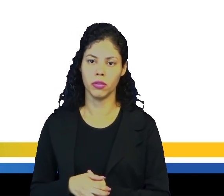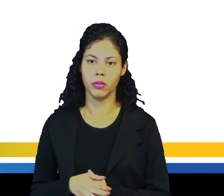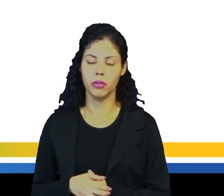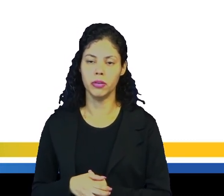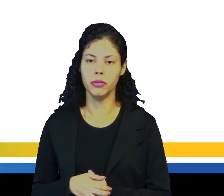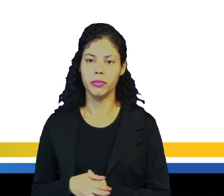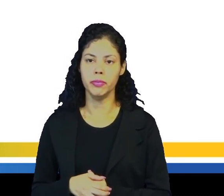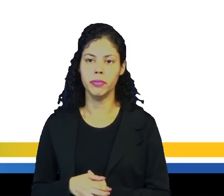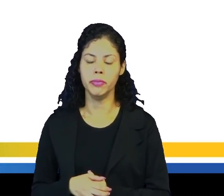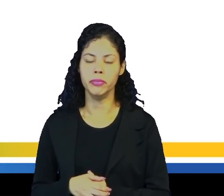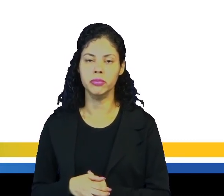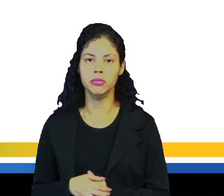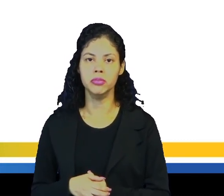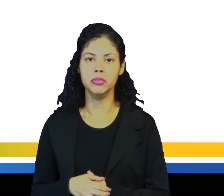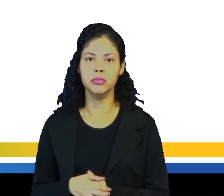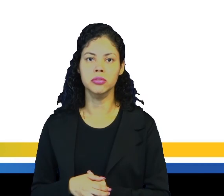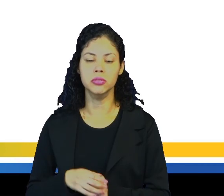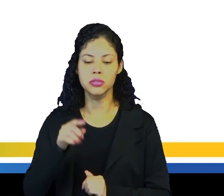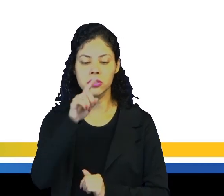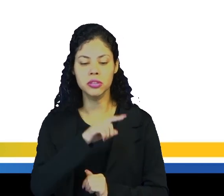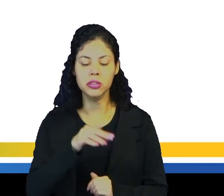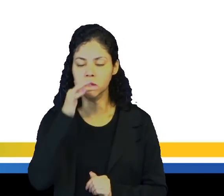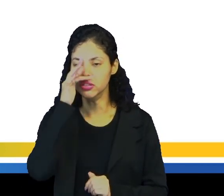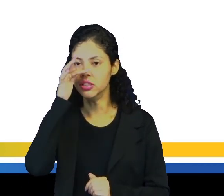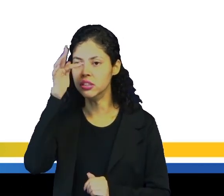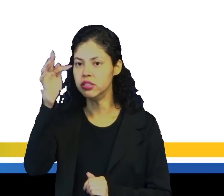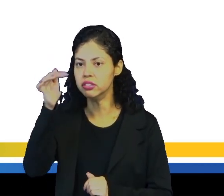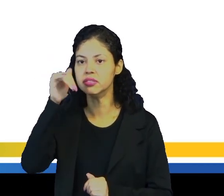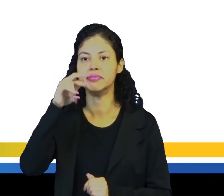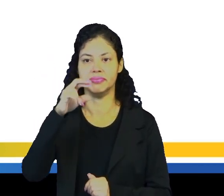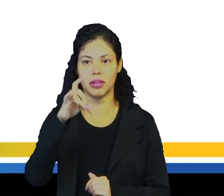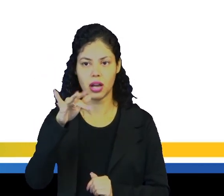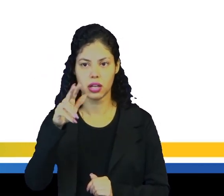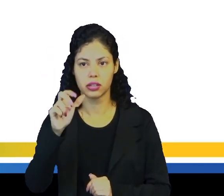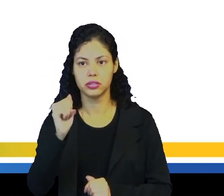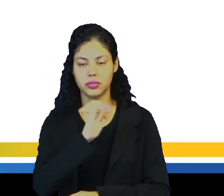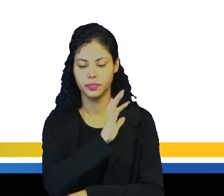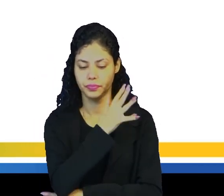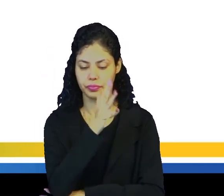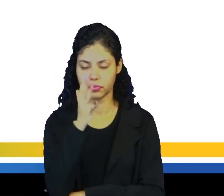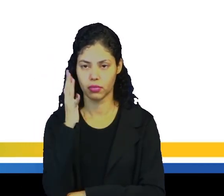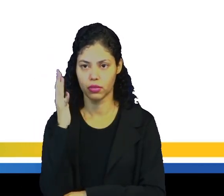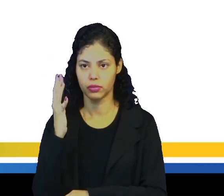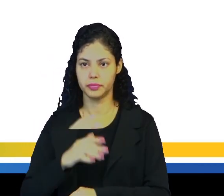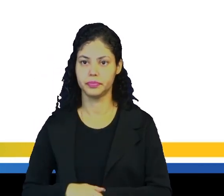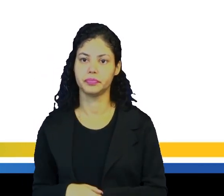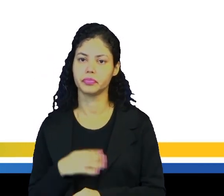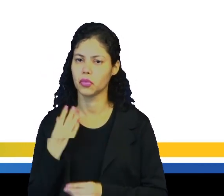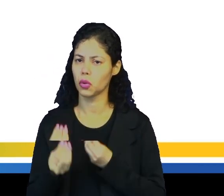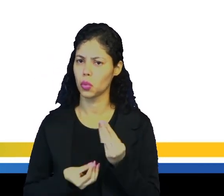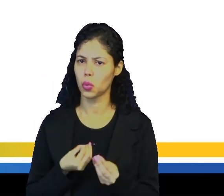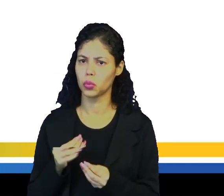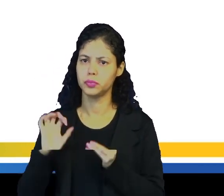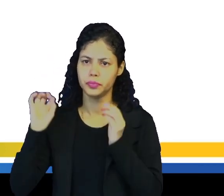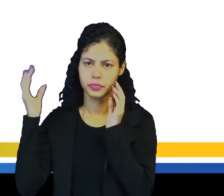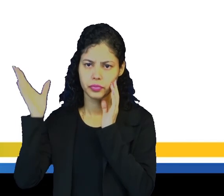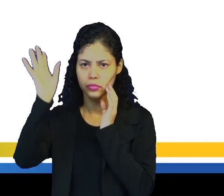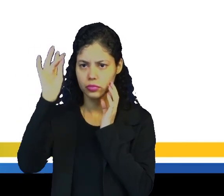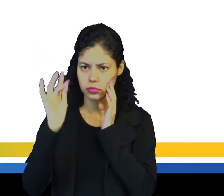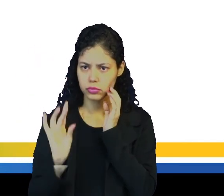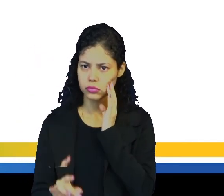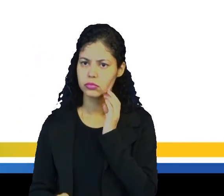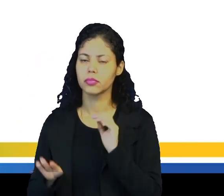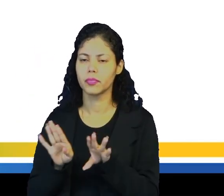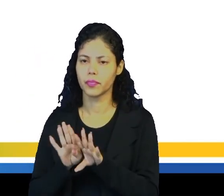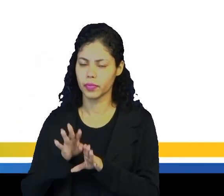girassóis e margaridas no jardim. Como que ficariam aí as frases com